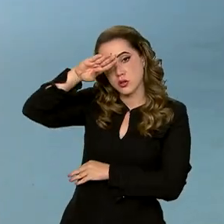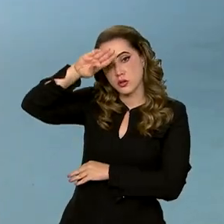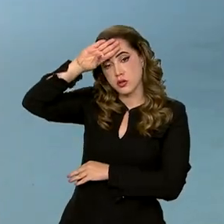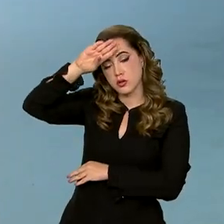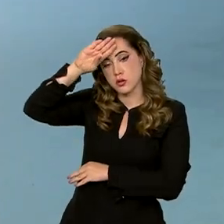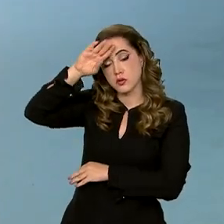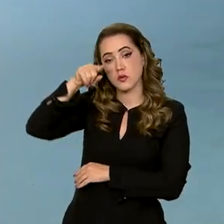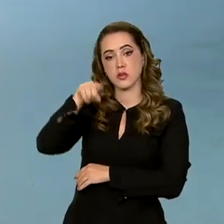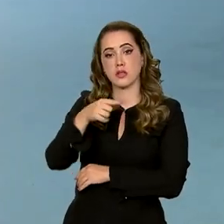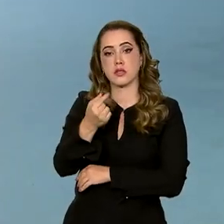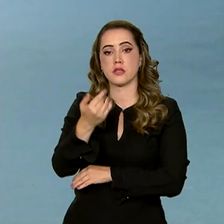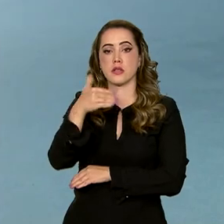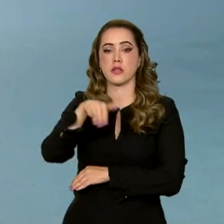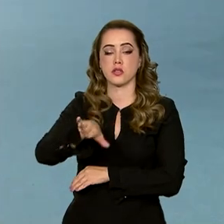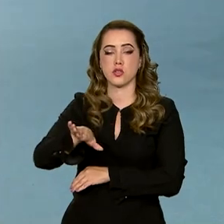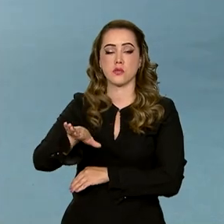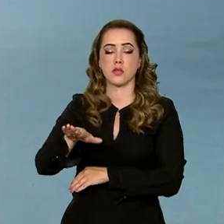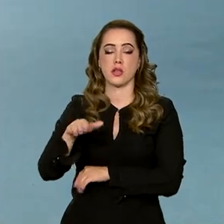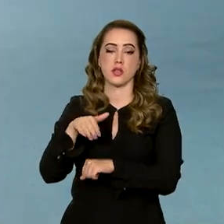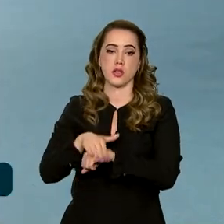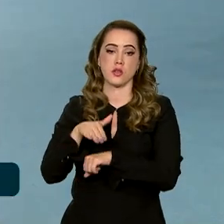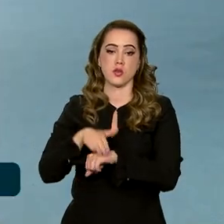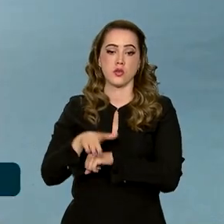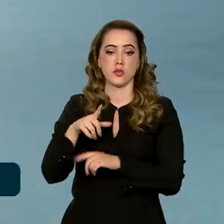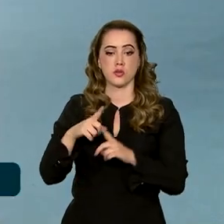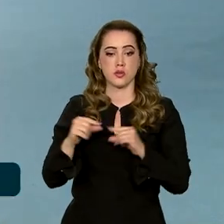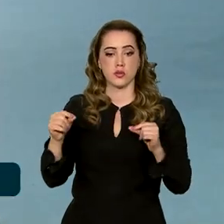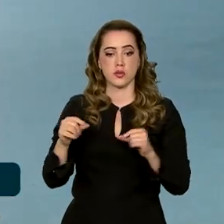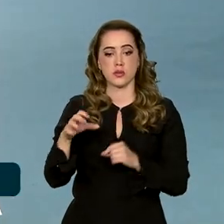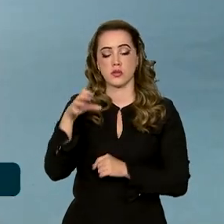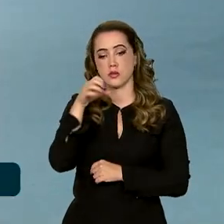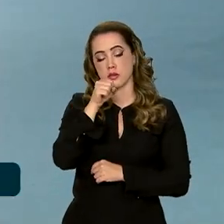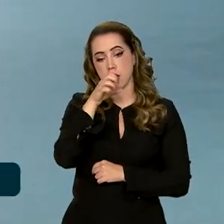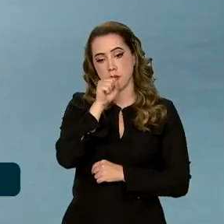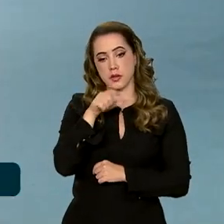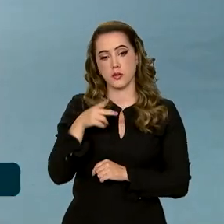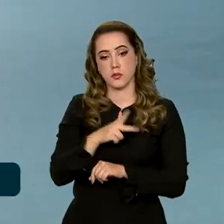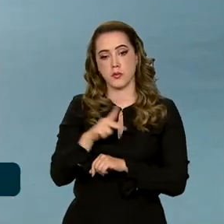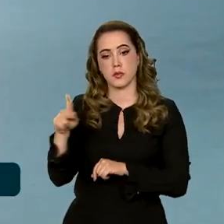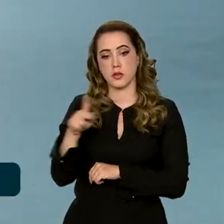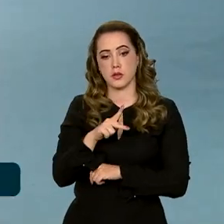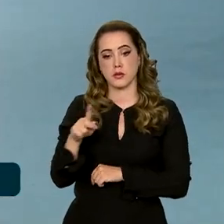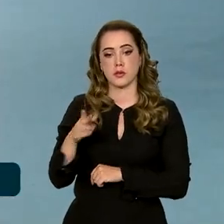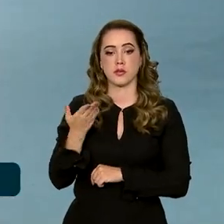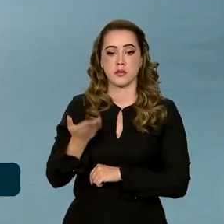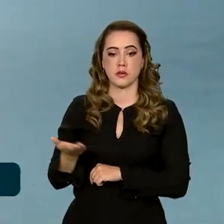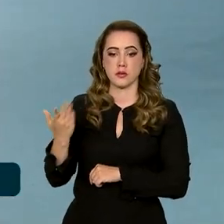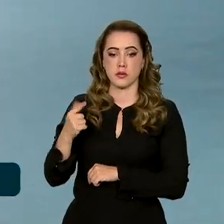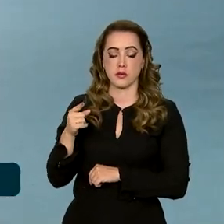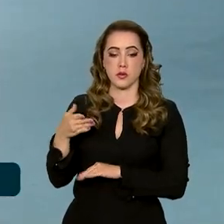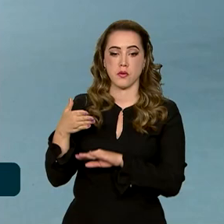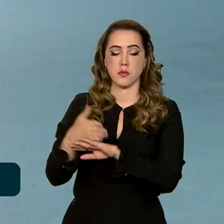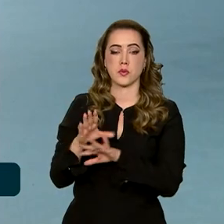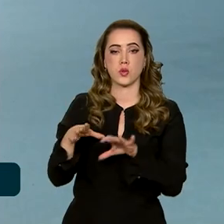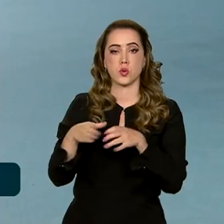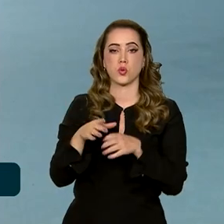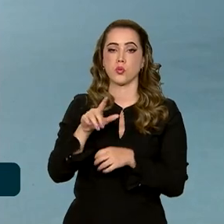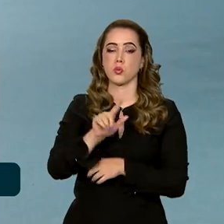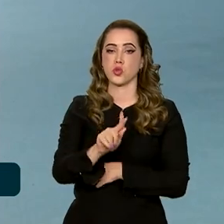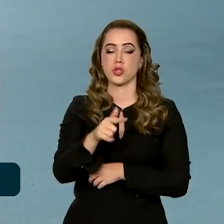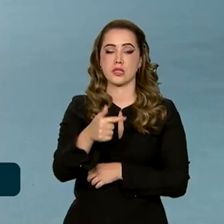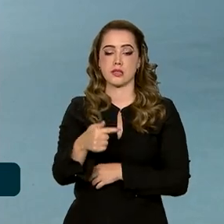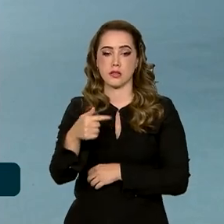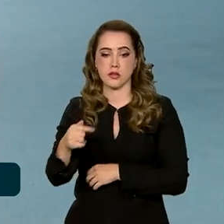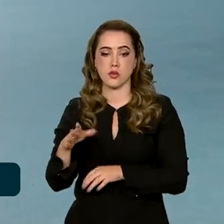7h30 da noite, horário de Brasília. Já no sábado, o presidente vai participar do fórum do G77, bloco que